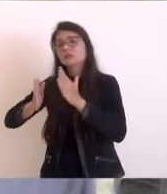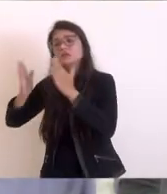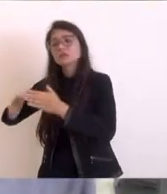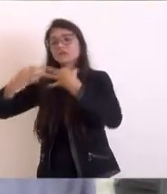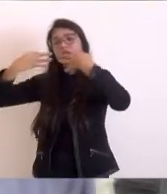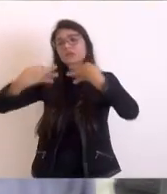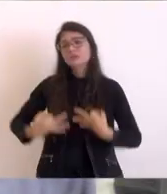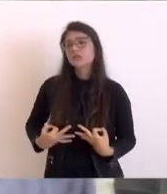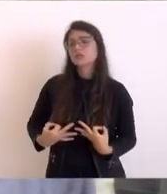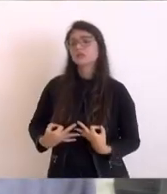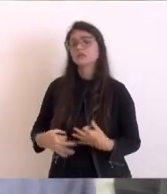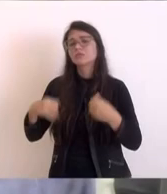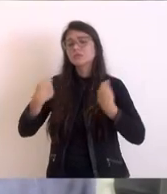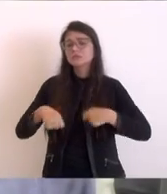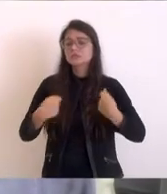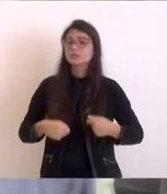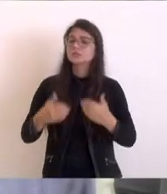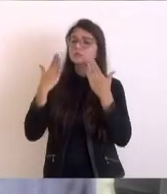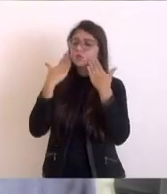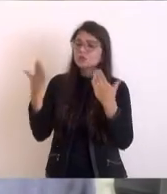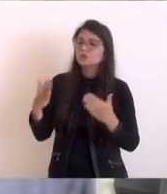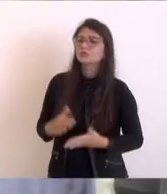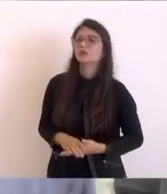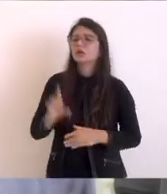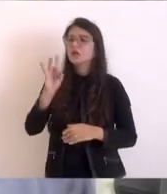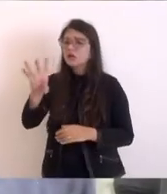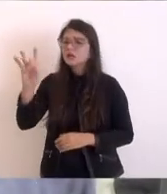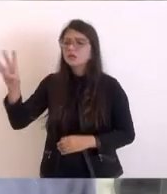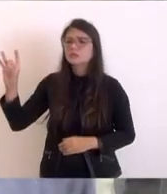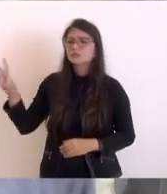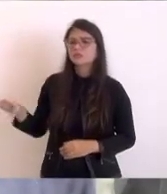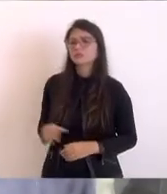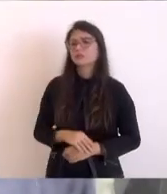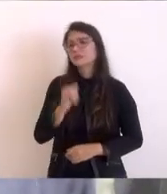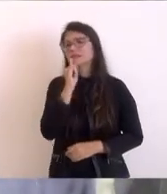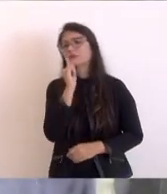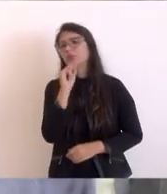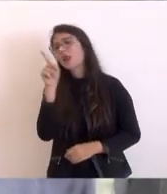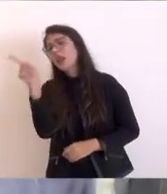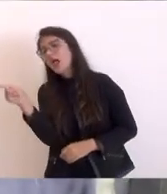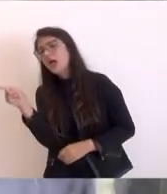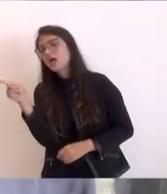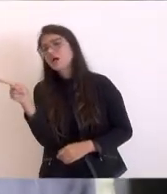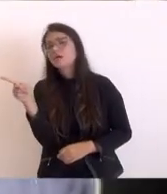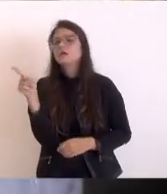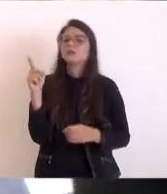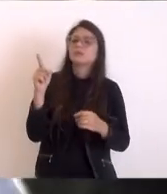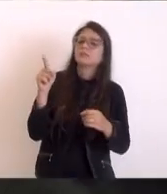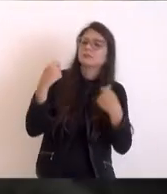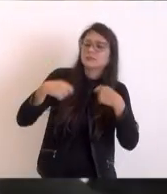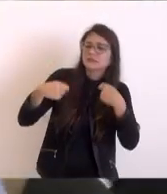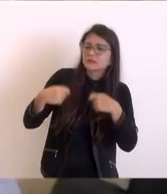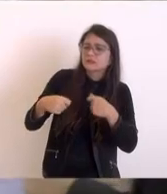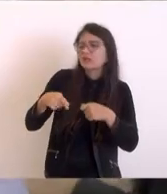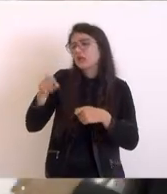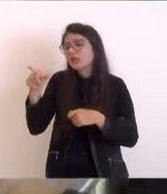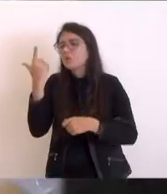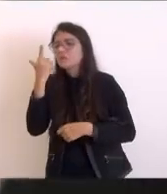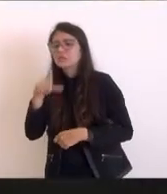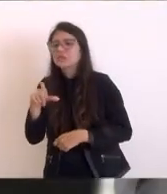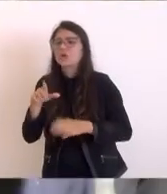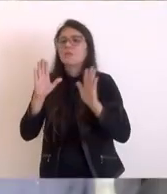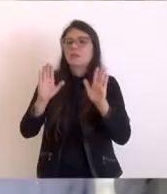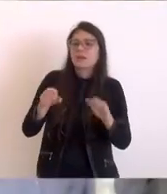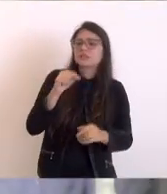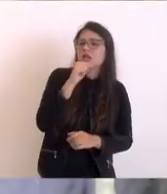de cada município, de cada representação. Nós não podemos deixar só alguns municípios lá do estado do Rio e ser contemplado e esquecer que